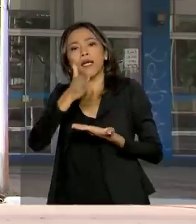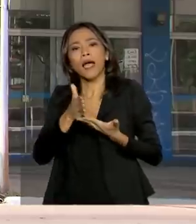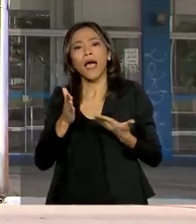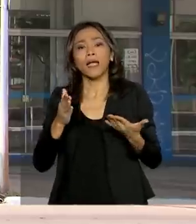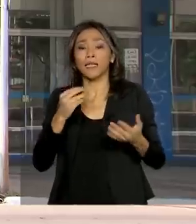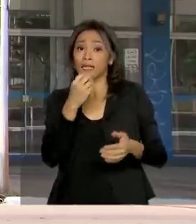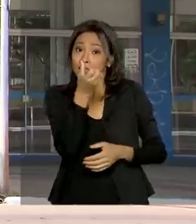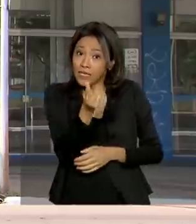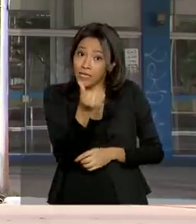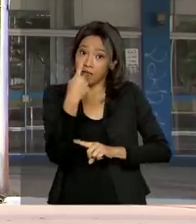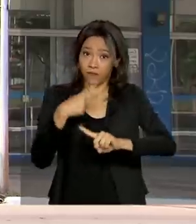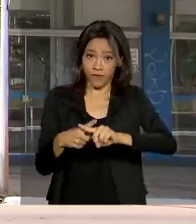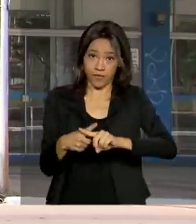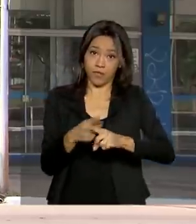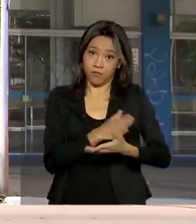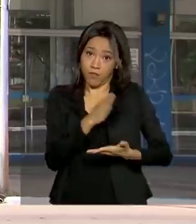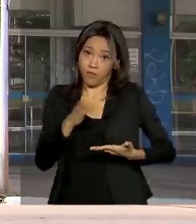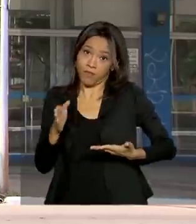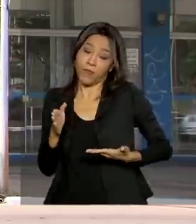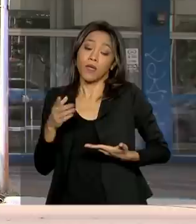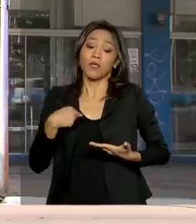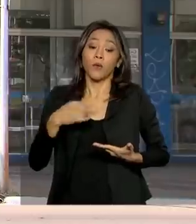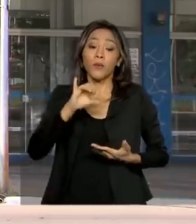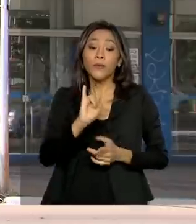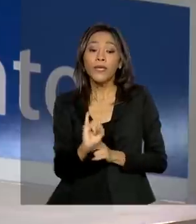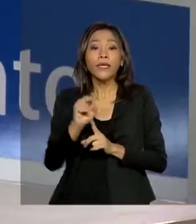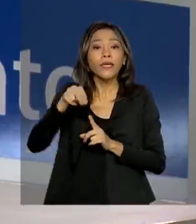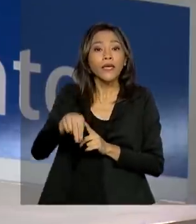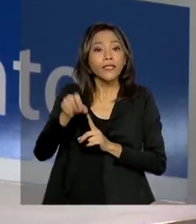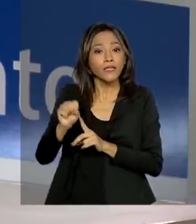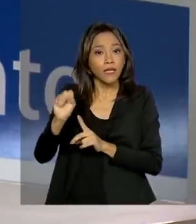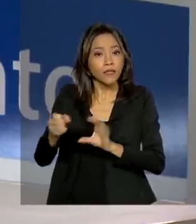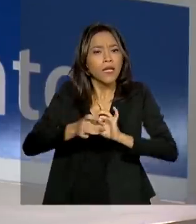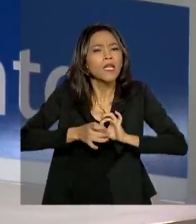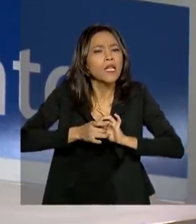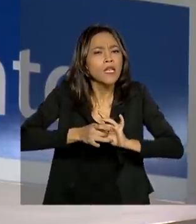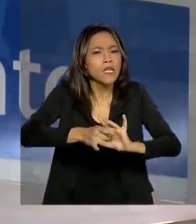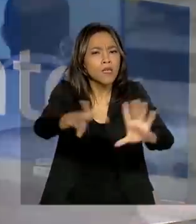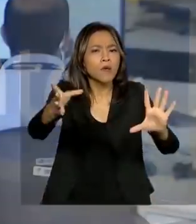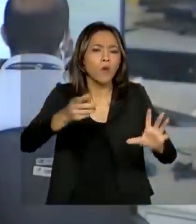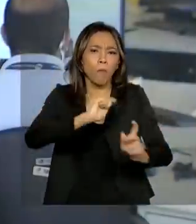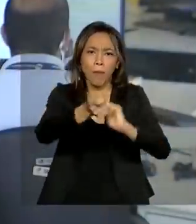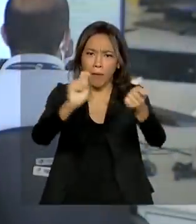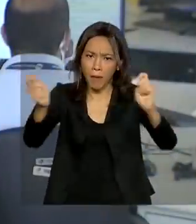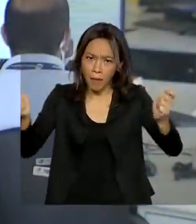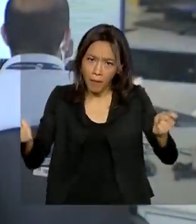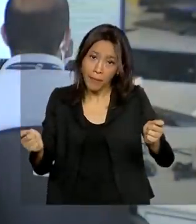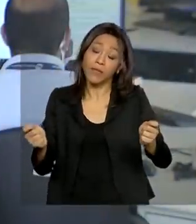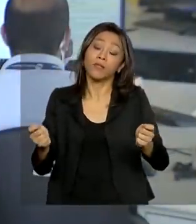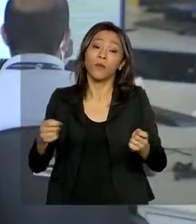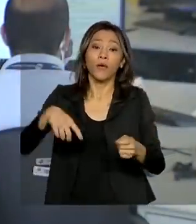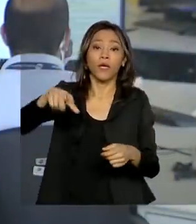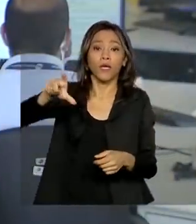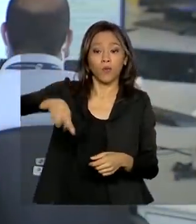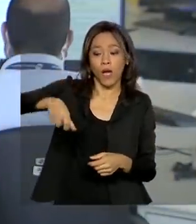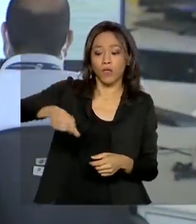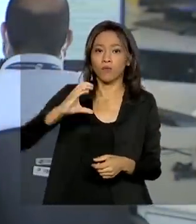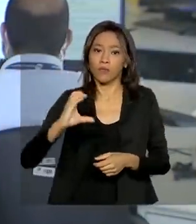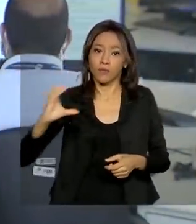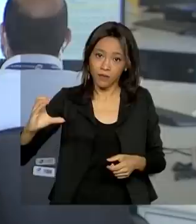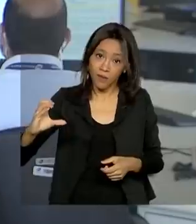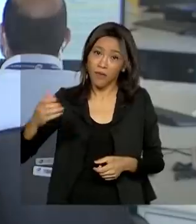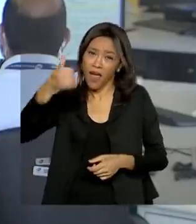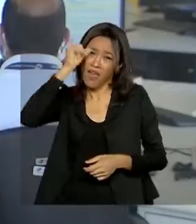seis vezes. Além disso, o INSS liberou o pagamento dos benefícios em conta corrente para evitar a ida das pessoas aos